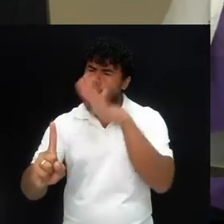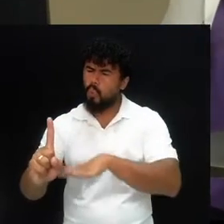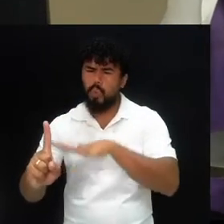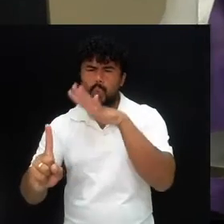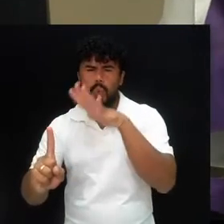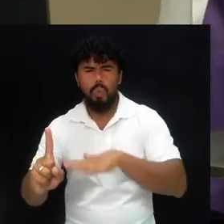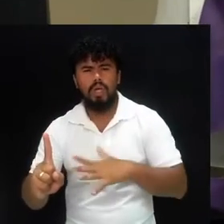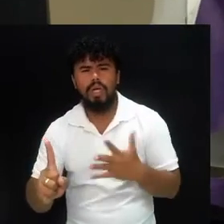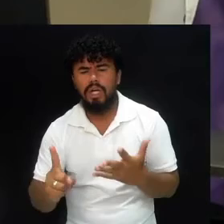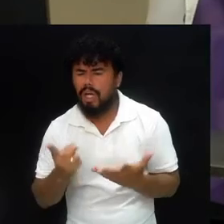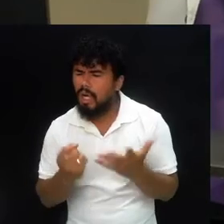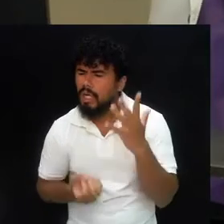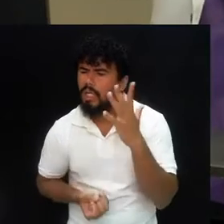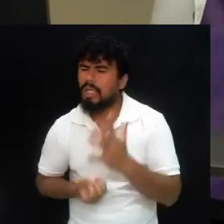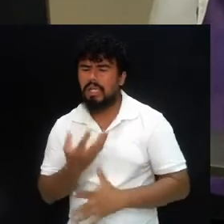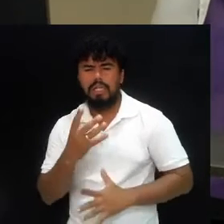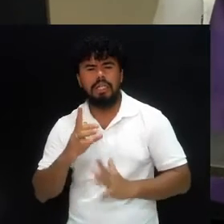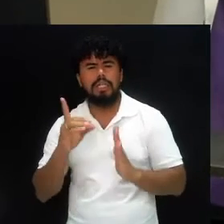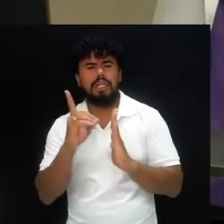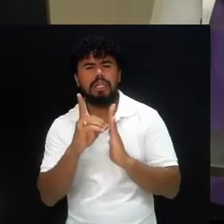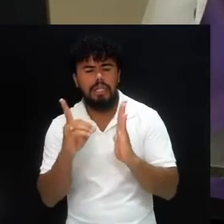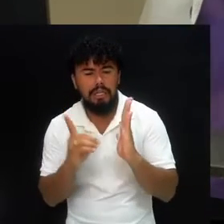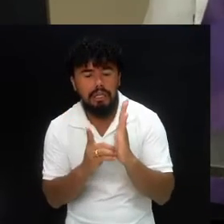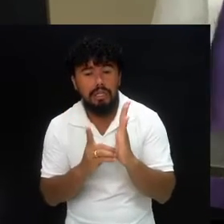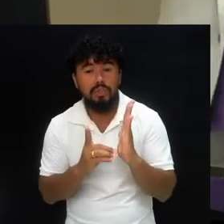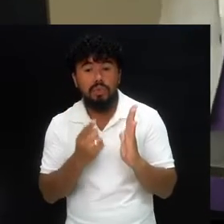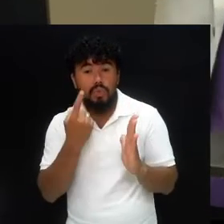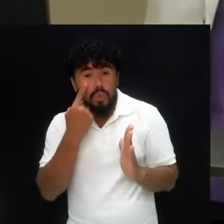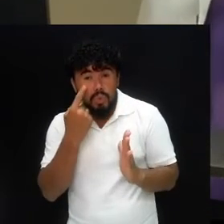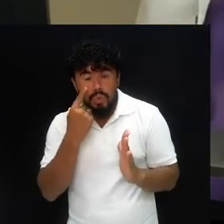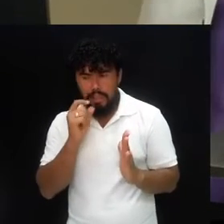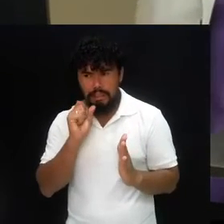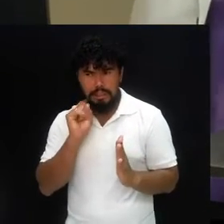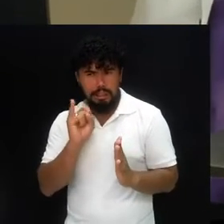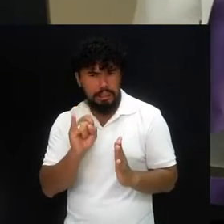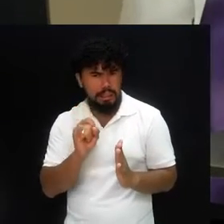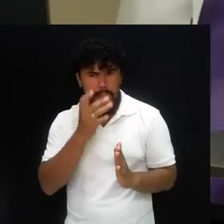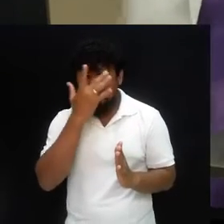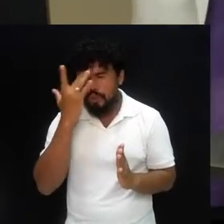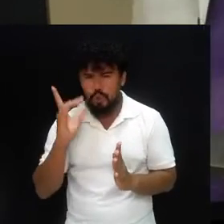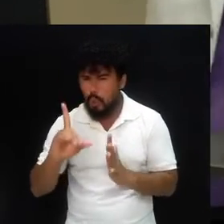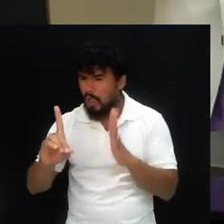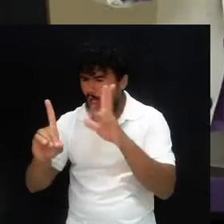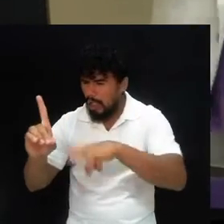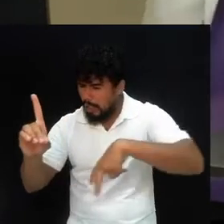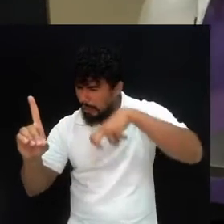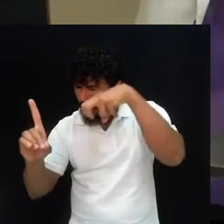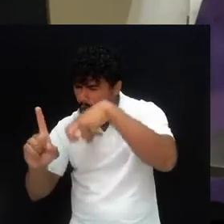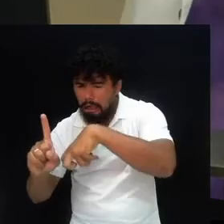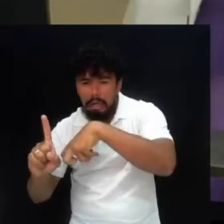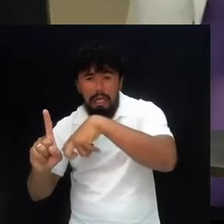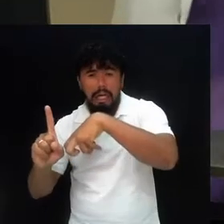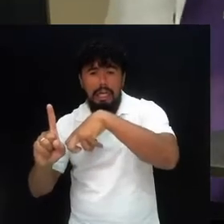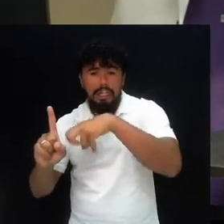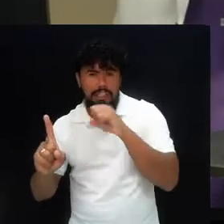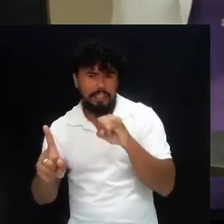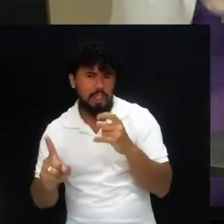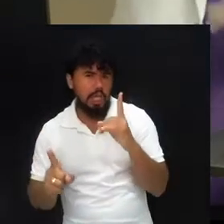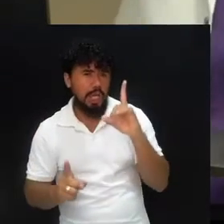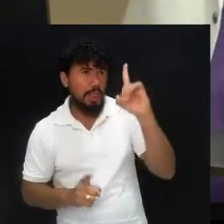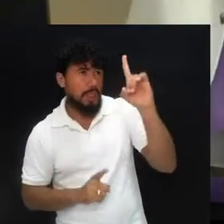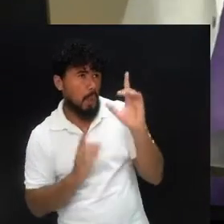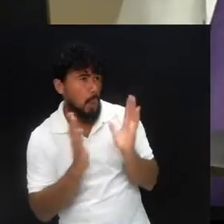Coloca um decreto real. Dizendo que quem não se prostrar ao Senhor. Quem orar a uma outra